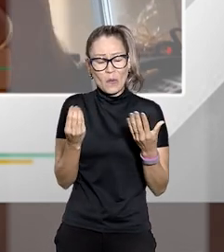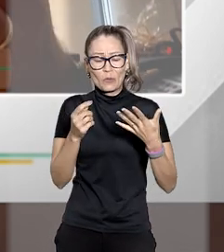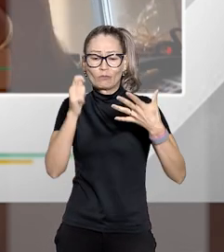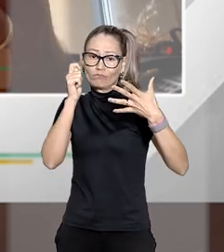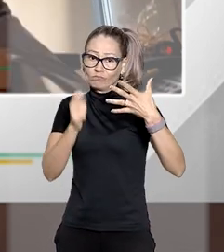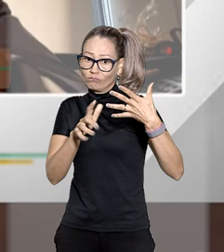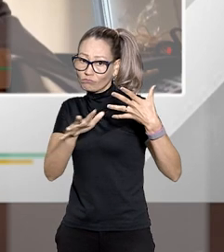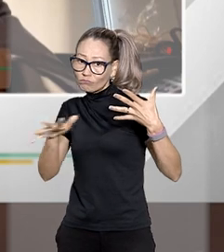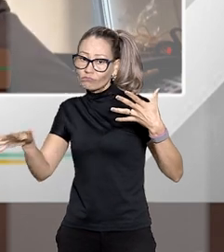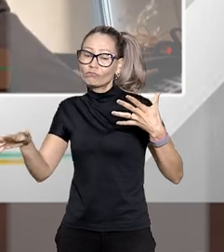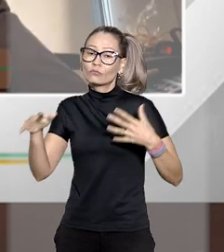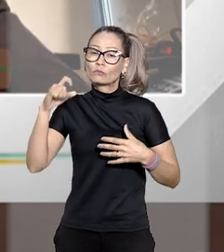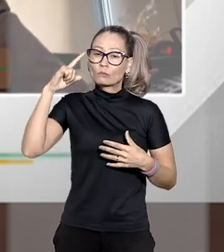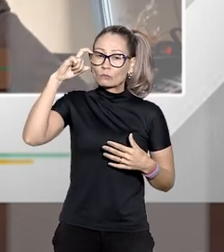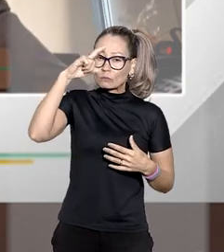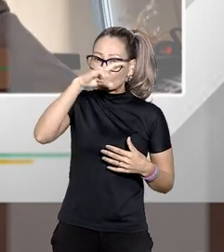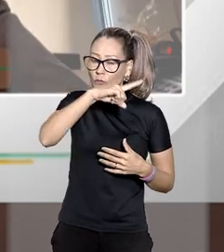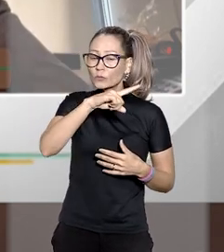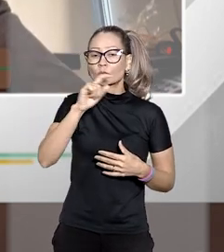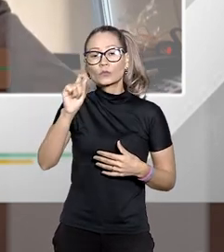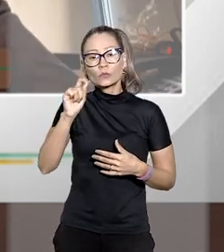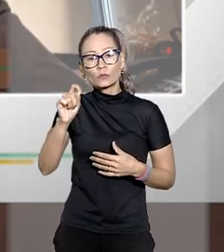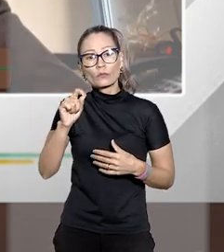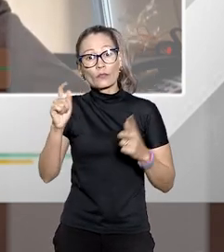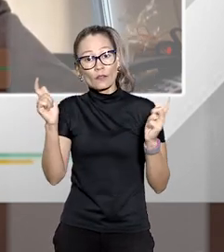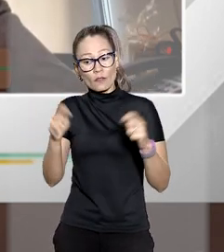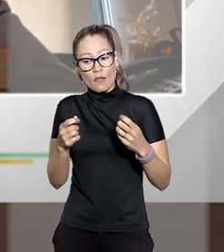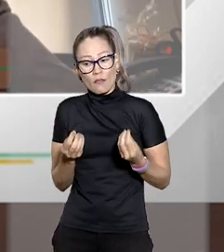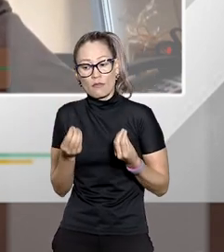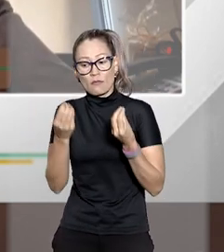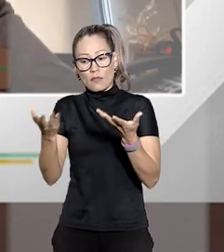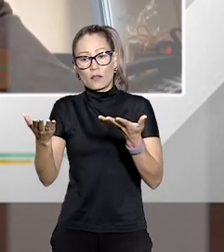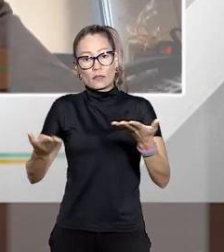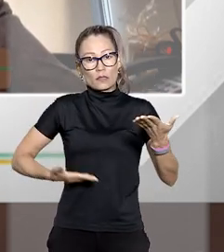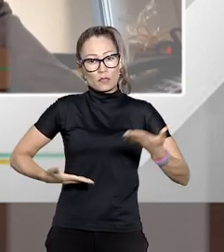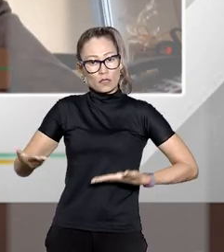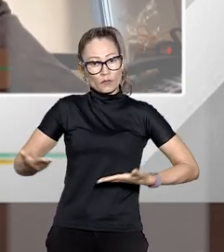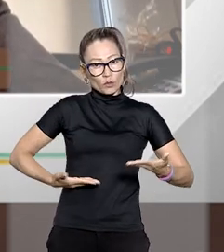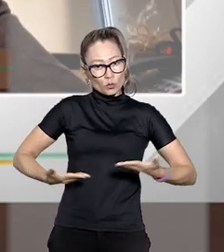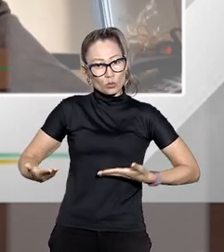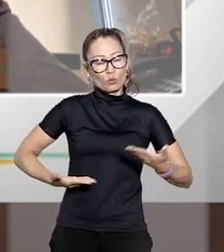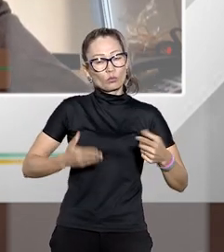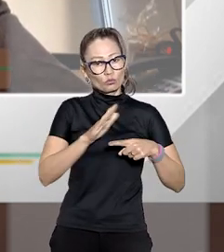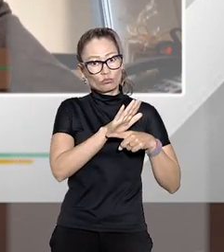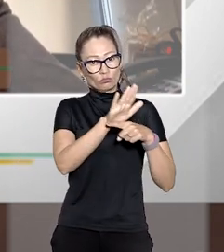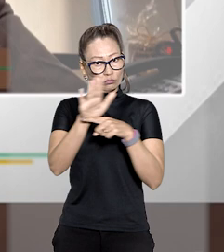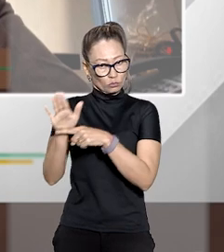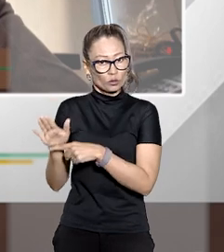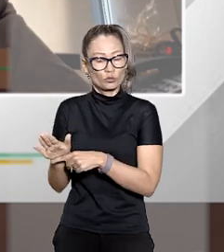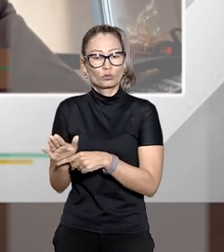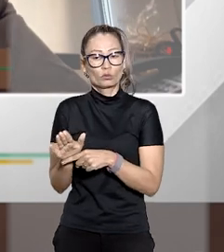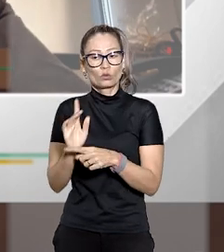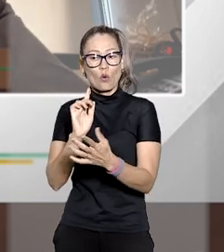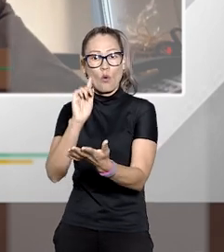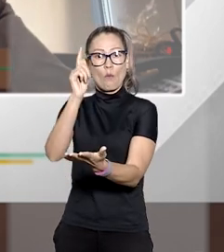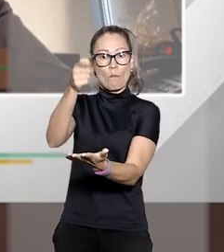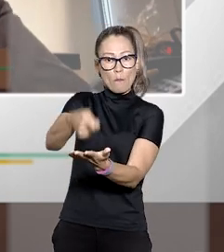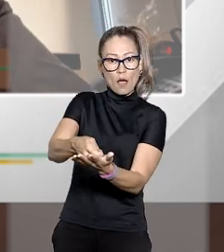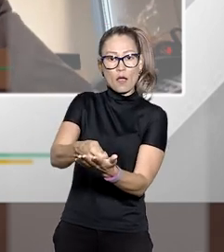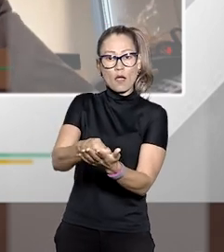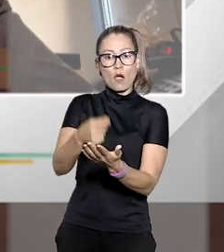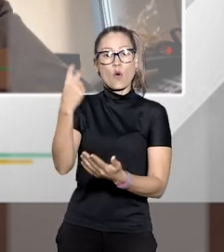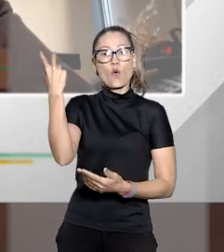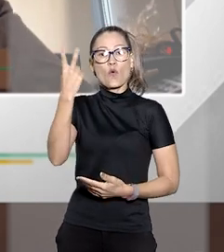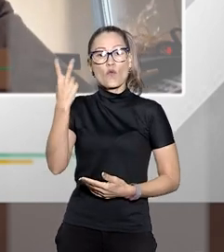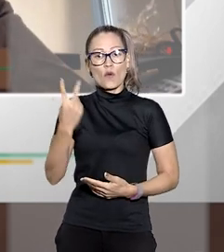jurisprudencialmente a possibilidade desse servidor que não utilizou aquilo para outros fins de ter indenizado